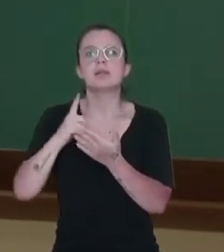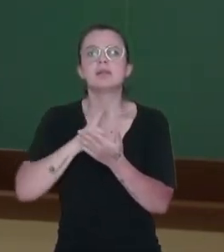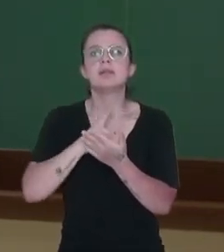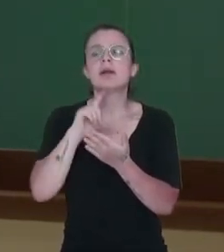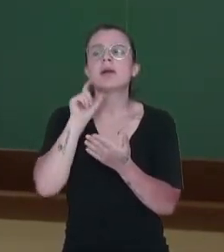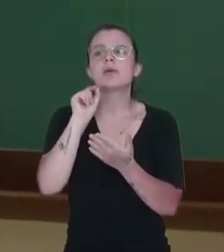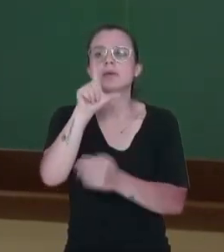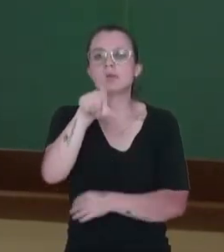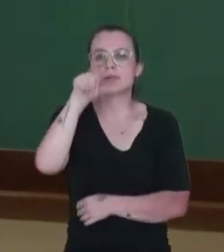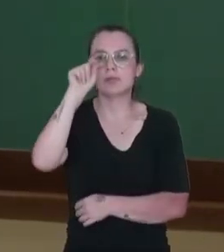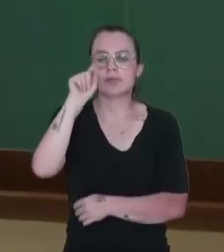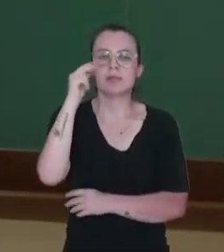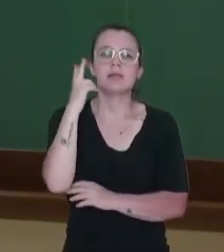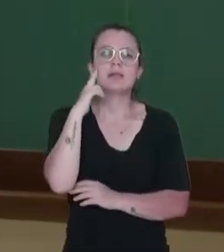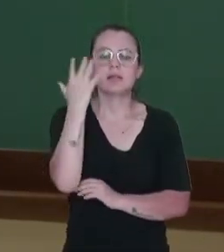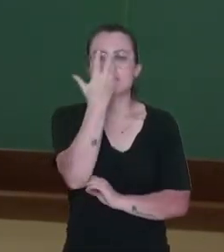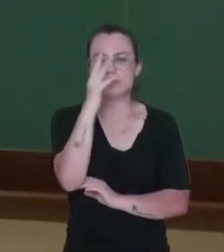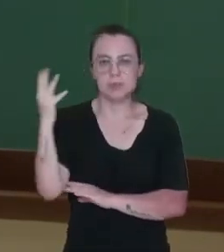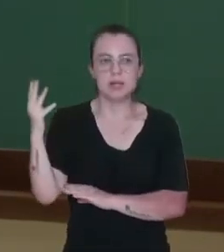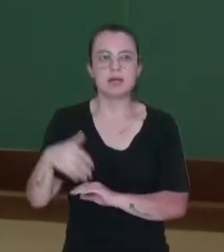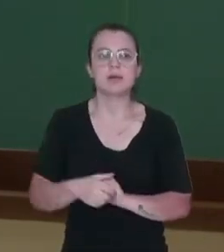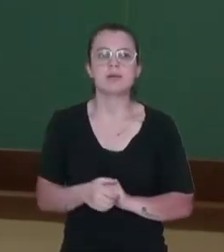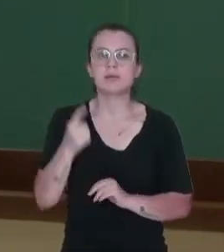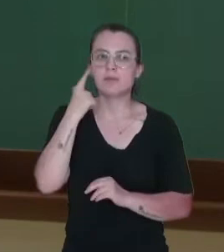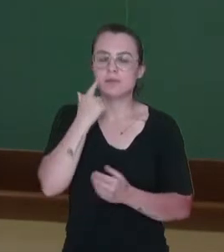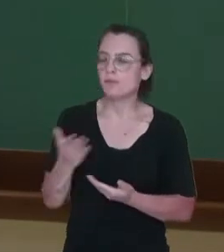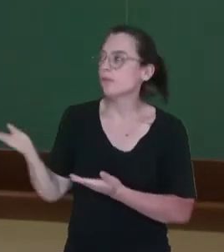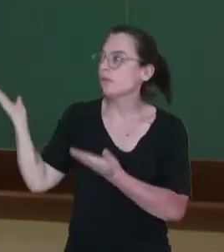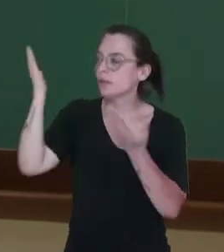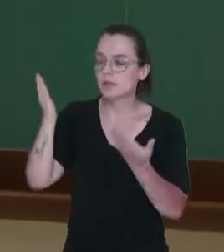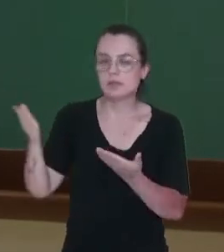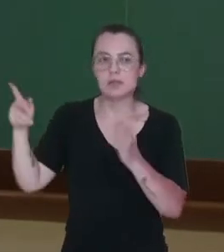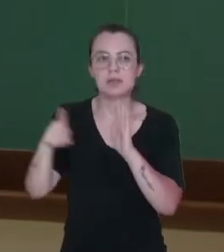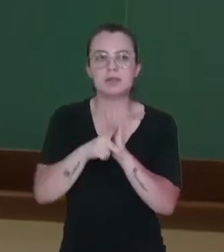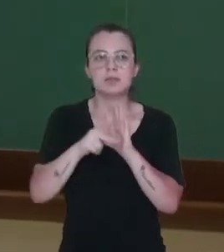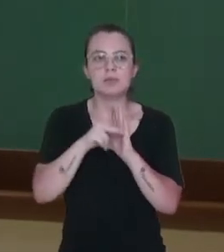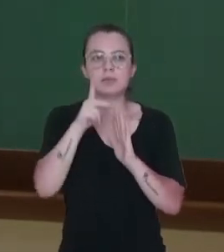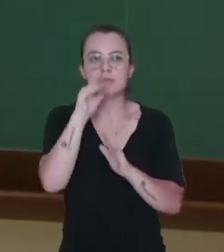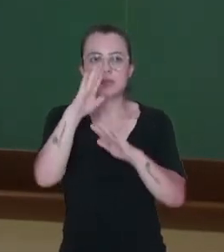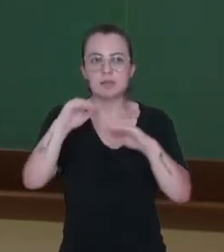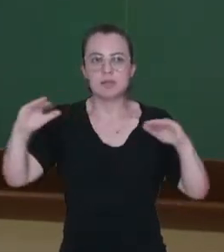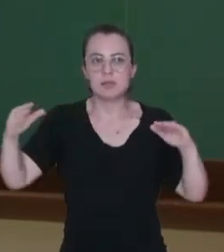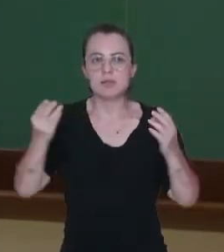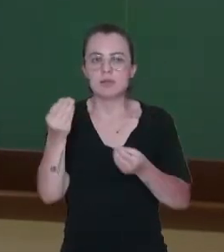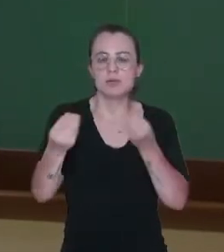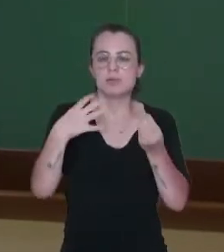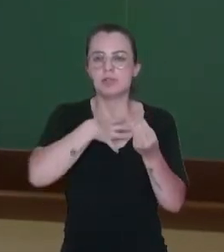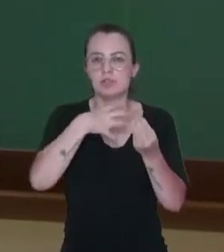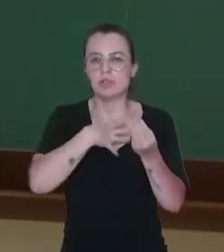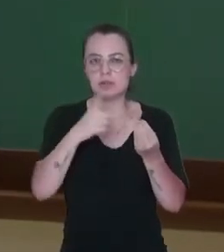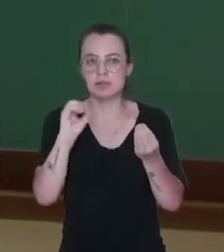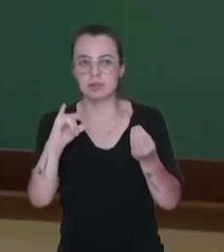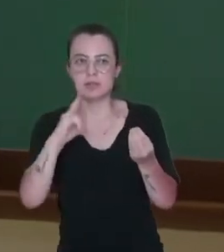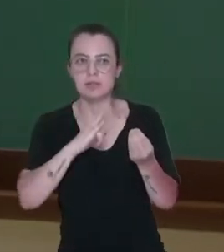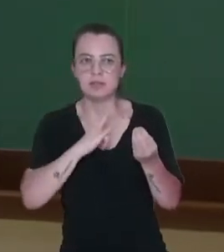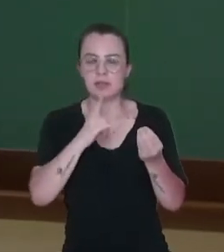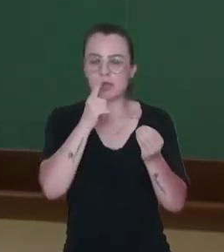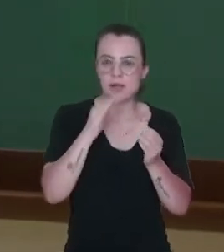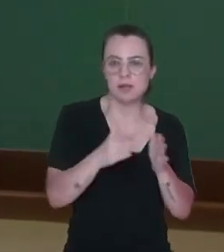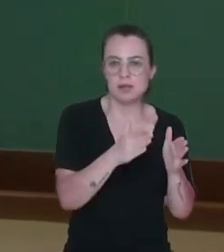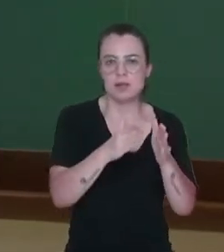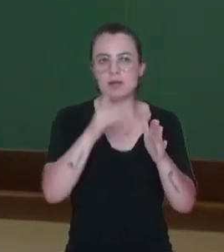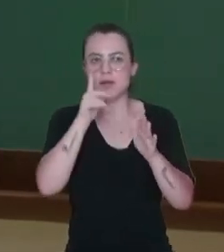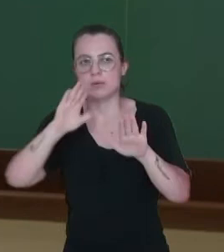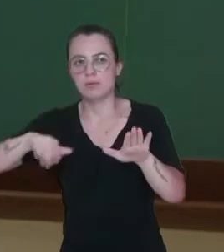gente tem uma divisão, né? Das legiões hidrográficas do Brasil. Então eu tenho a região amazônica, a região hidrográfica ali do